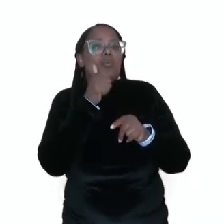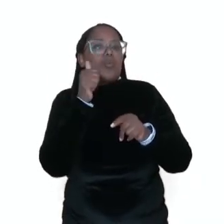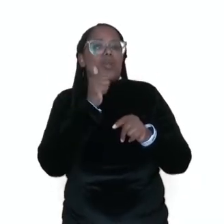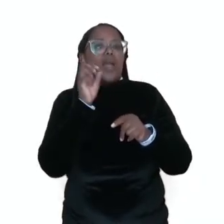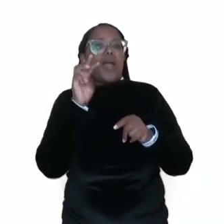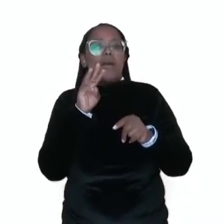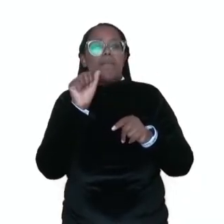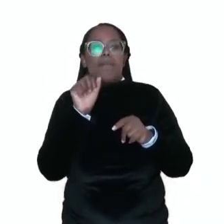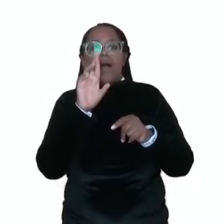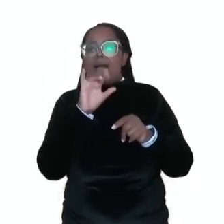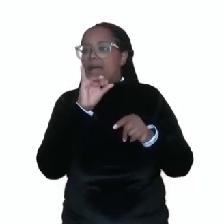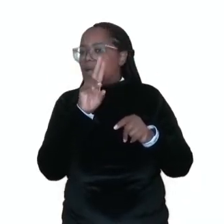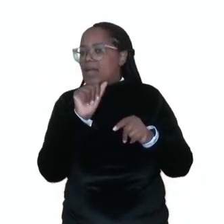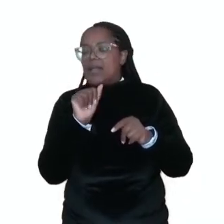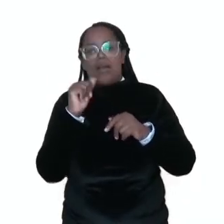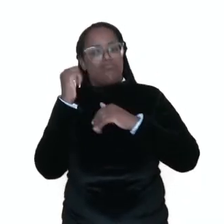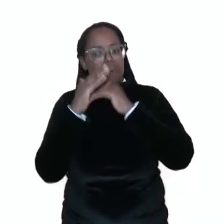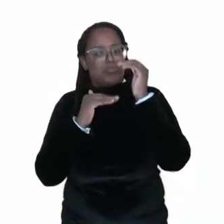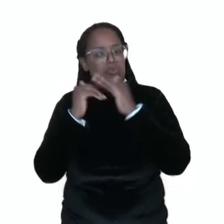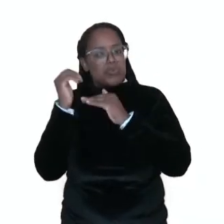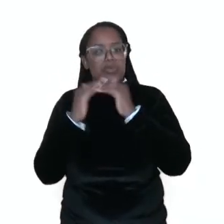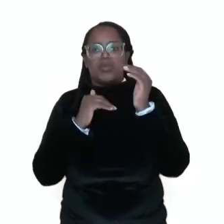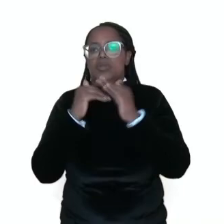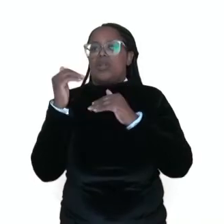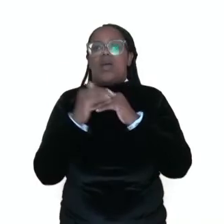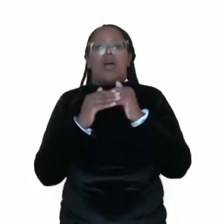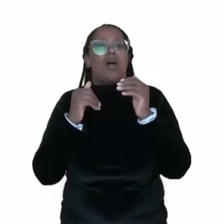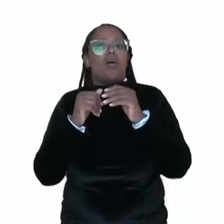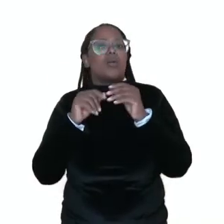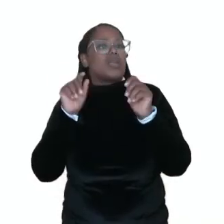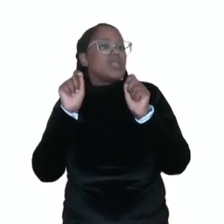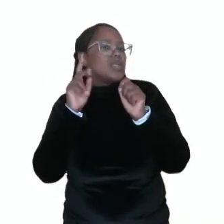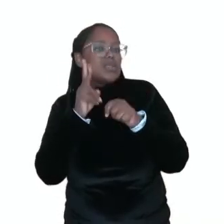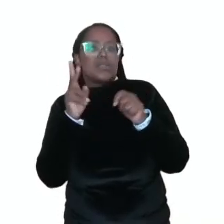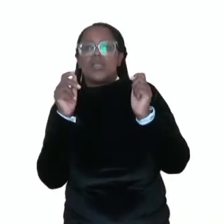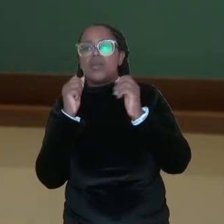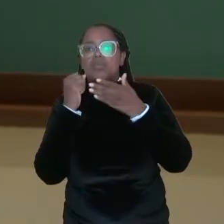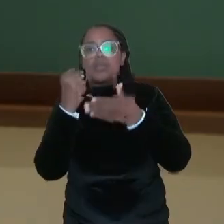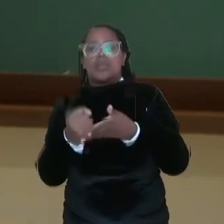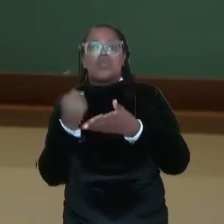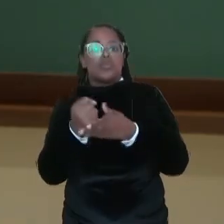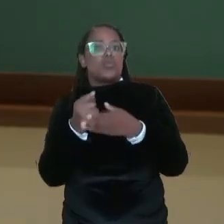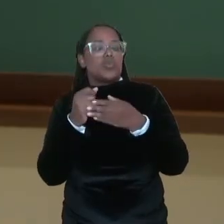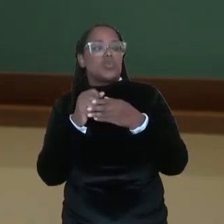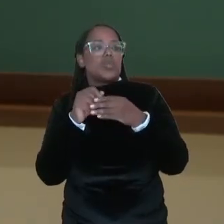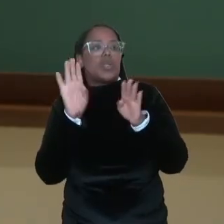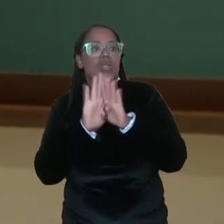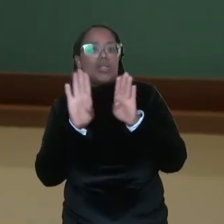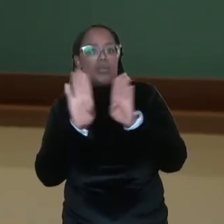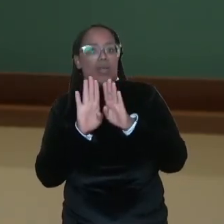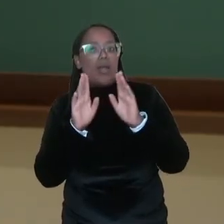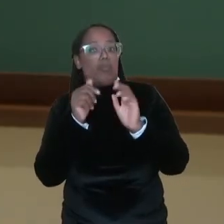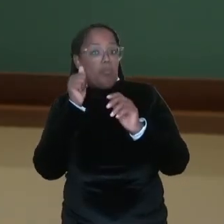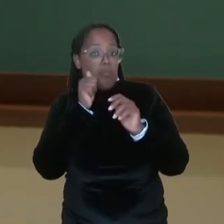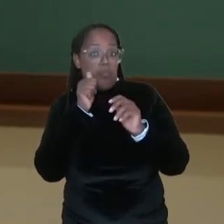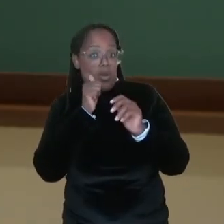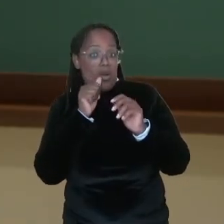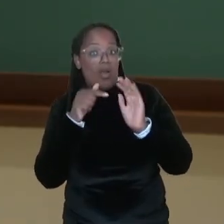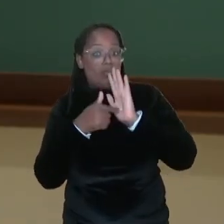Abramovic, uma artista da Sérvia que se dedica a performances e suas múltiplas possibilidades. Eu tenho aqui a imagem dela.